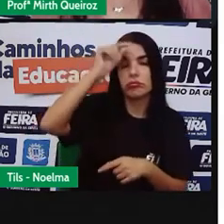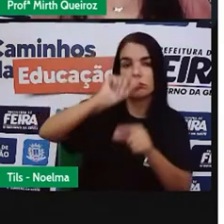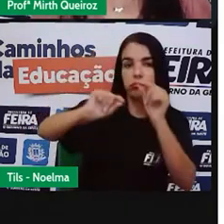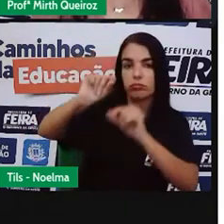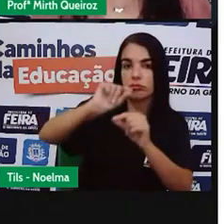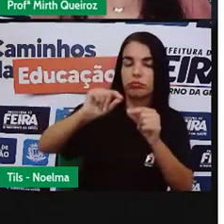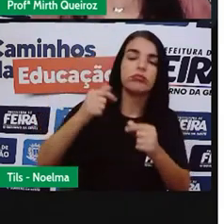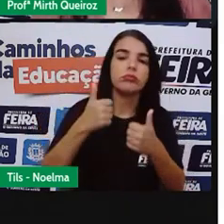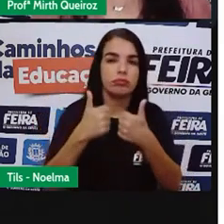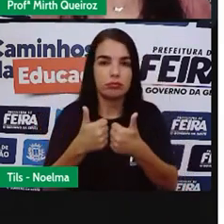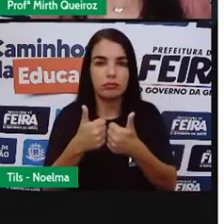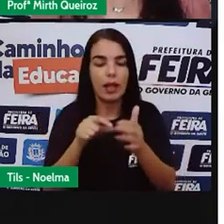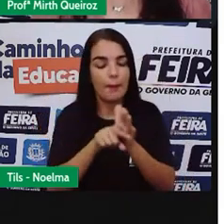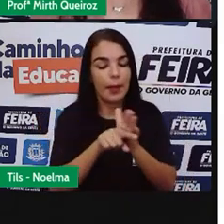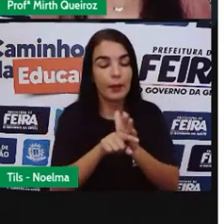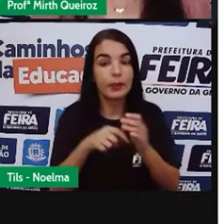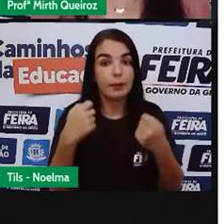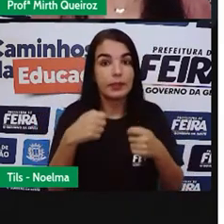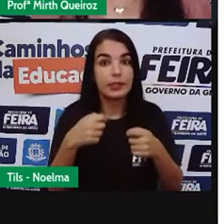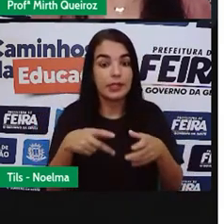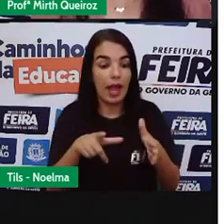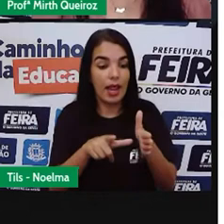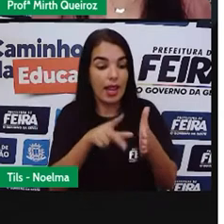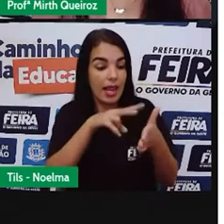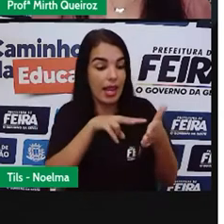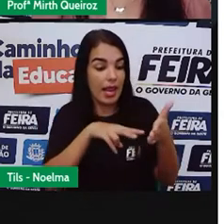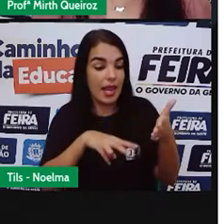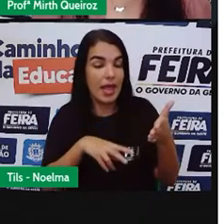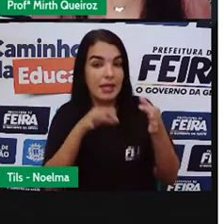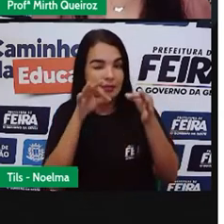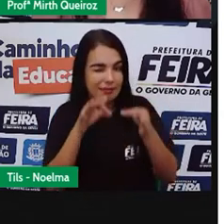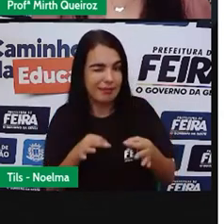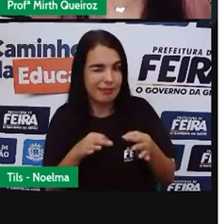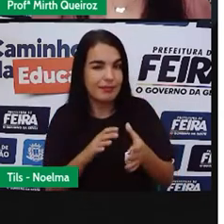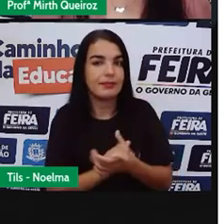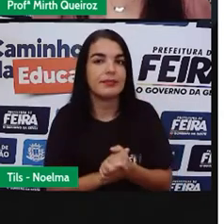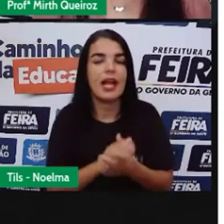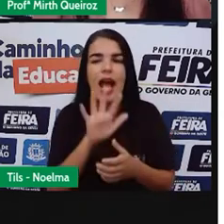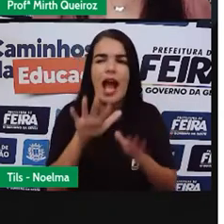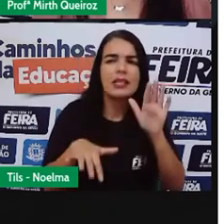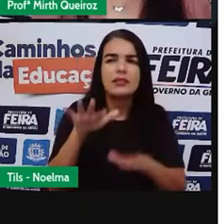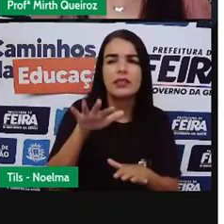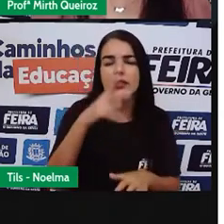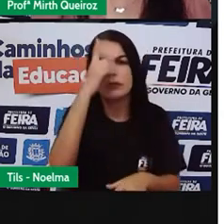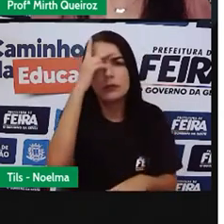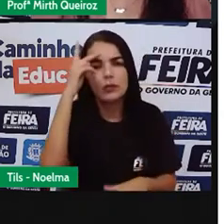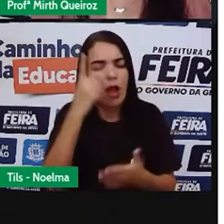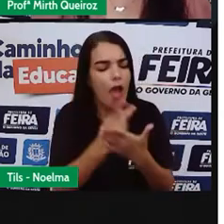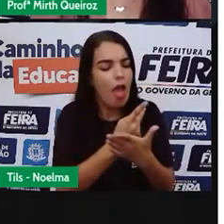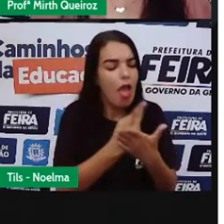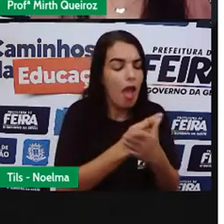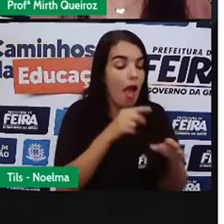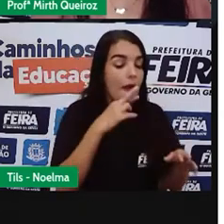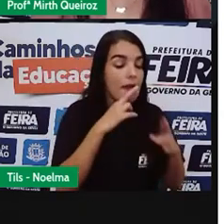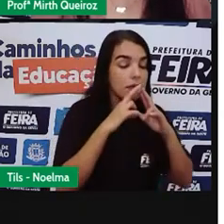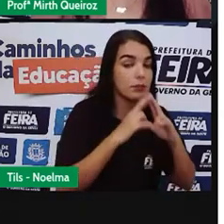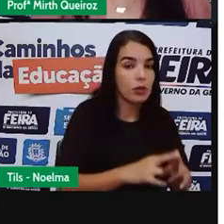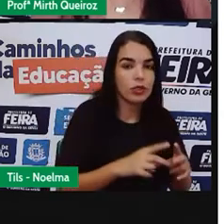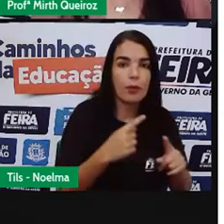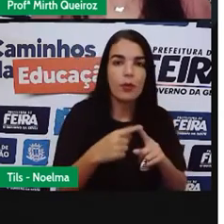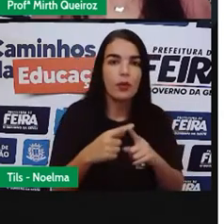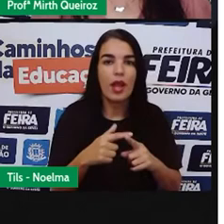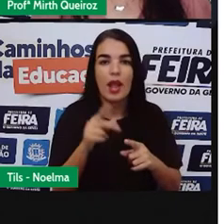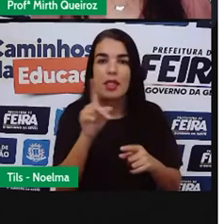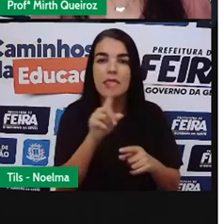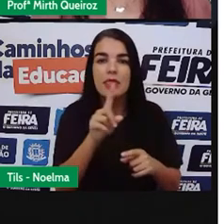partir daquilo ali, certo? Porque muita gente erra a resposta por não ler com cuidado